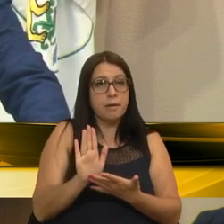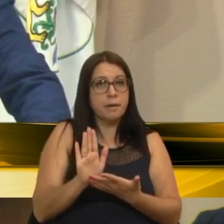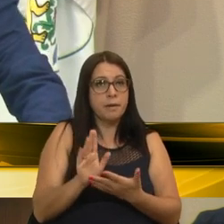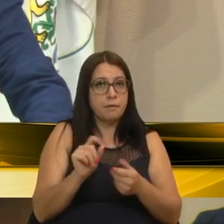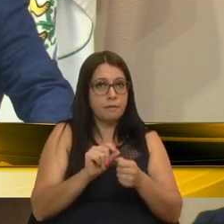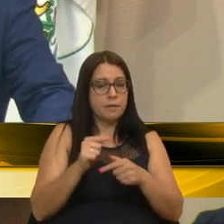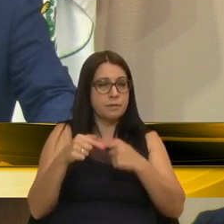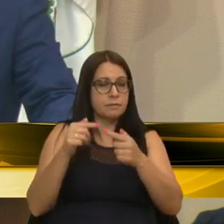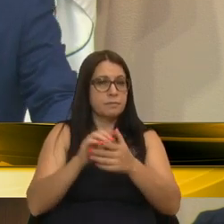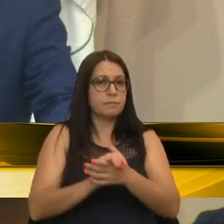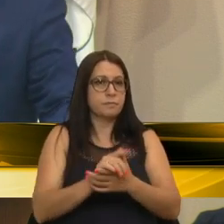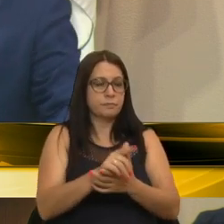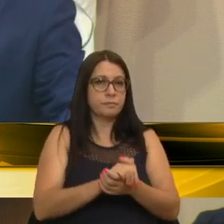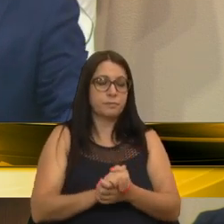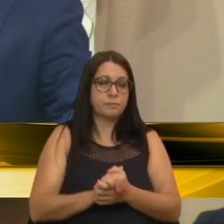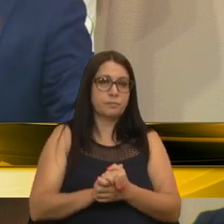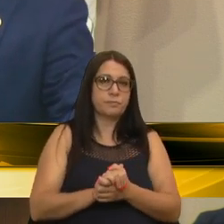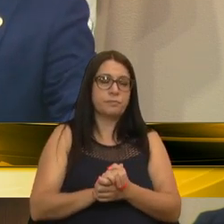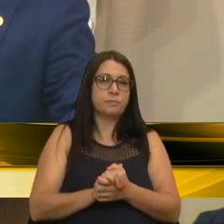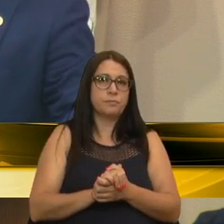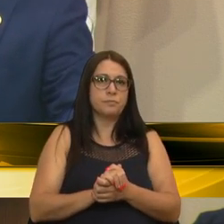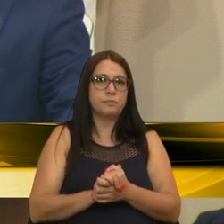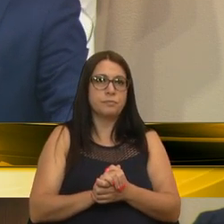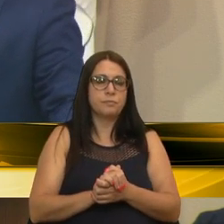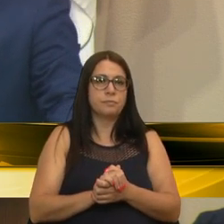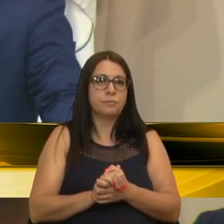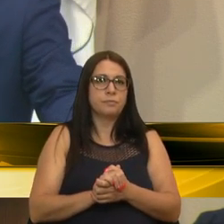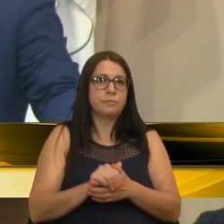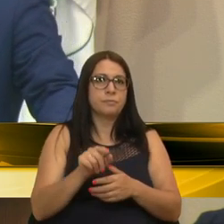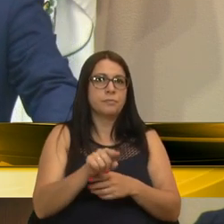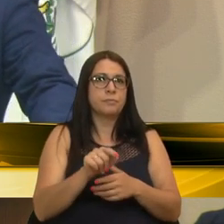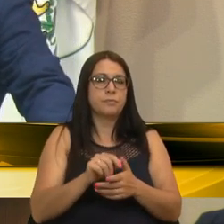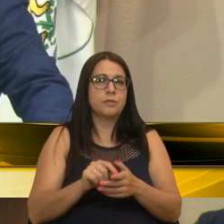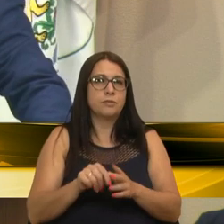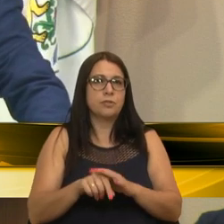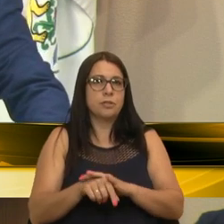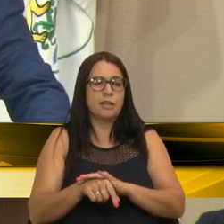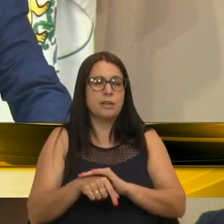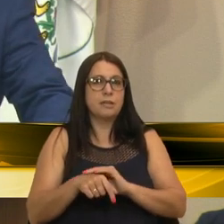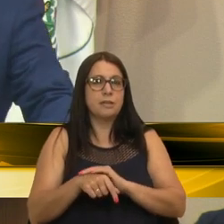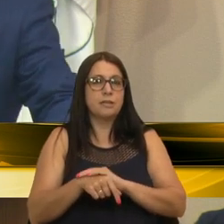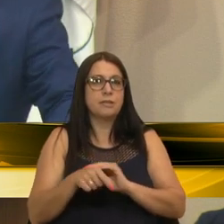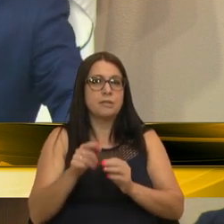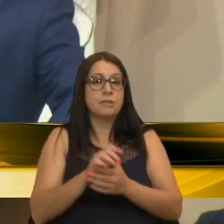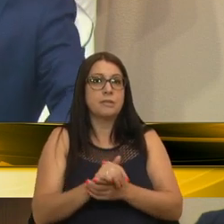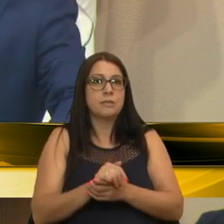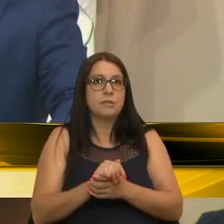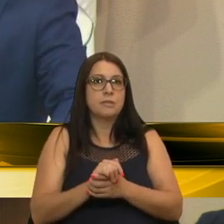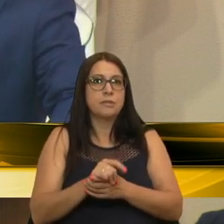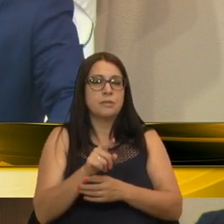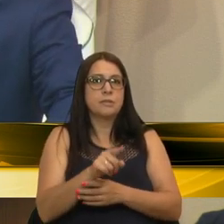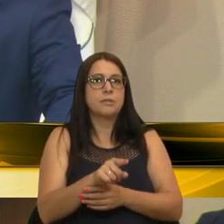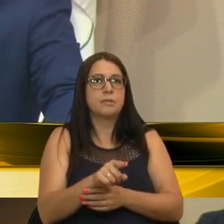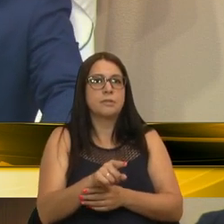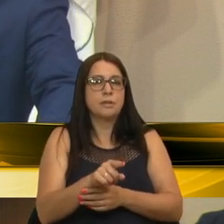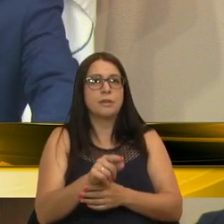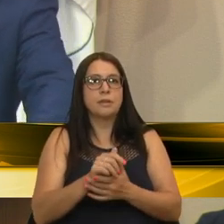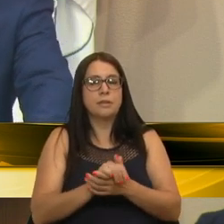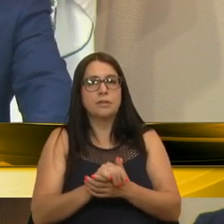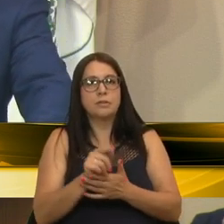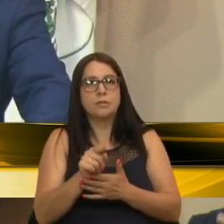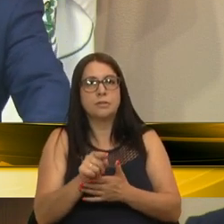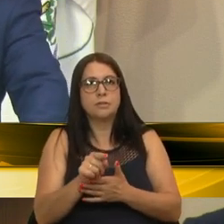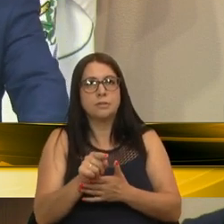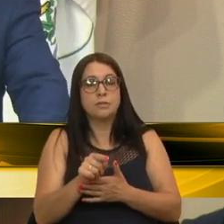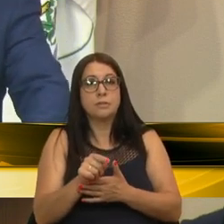faça funcionar. Se não quer, vereador Eloy, deixa arrebentar, deixa destruir e vamos justificar que nós não temos condições de fazer a reforma, porque estava tudo